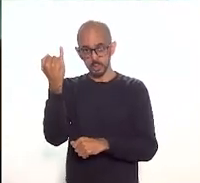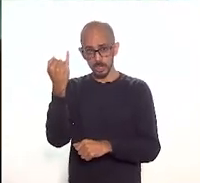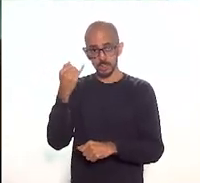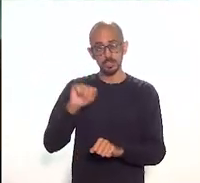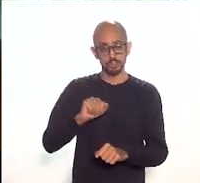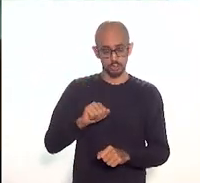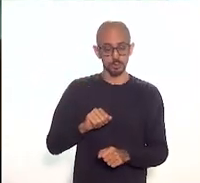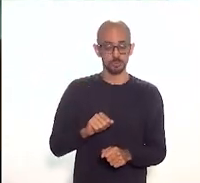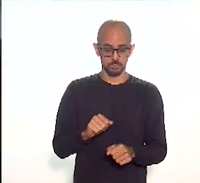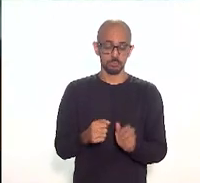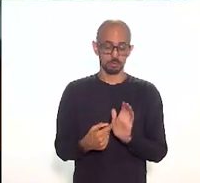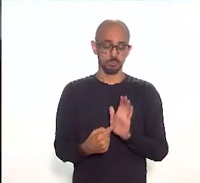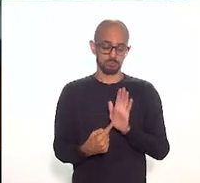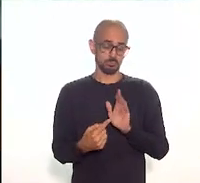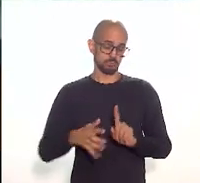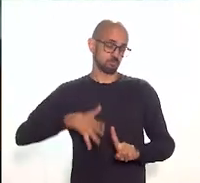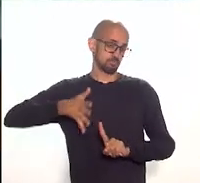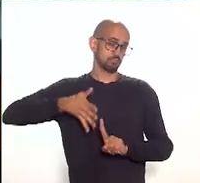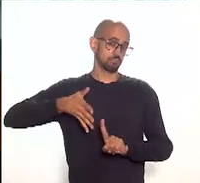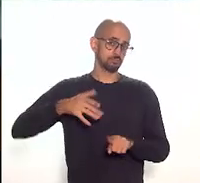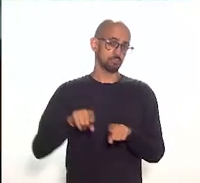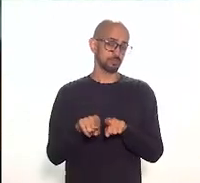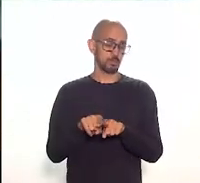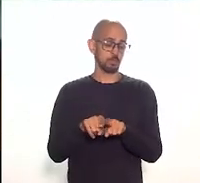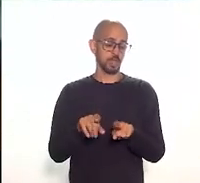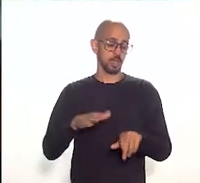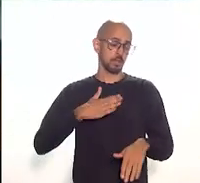valorização. Me coloco também